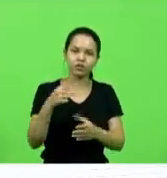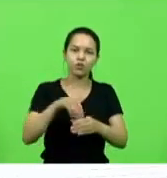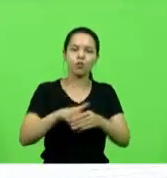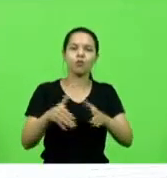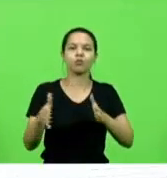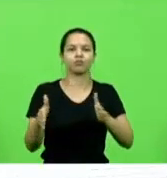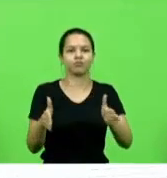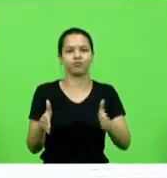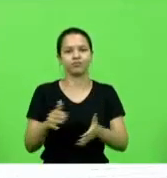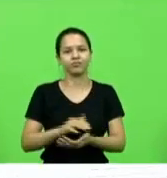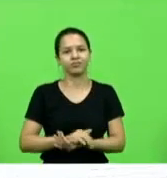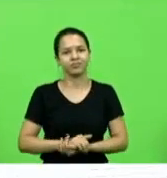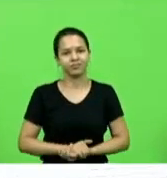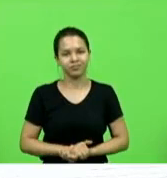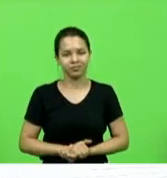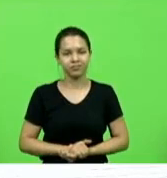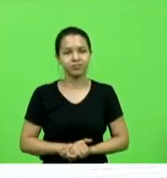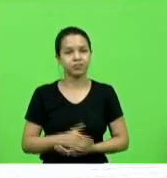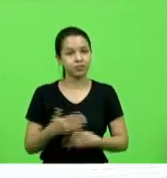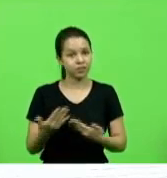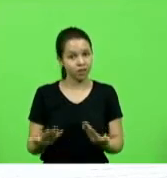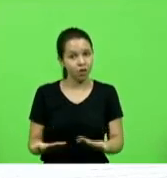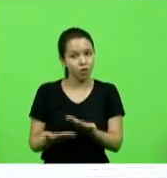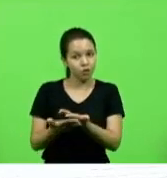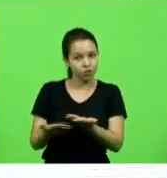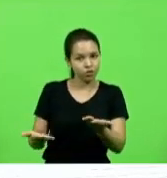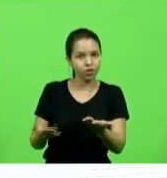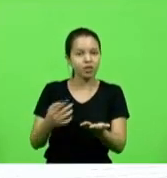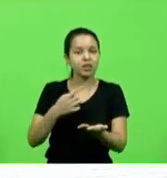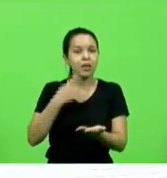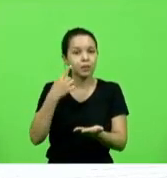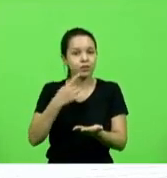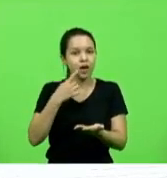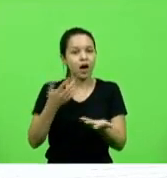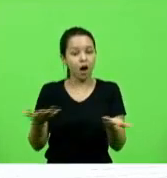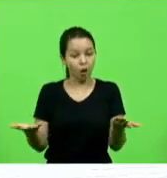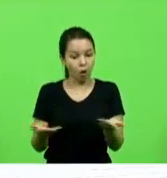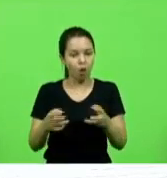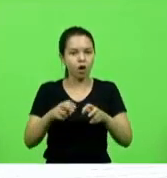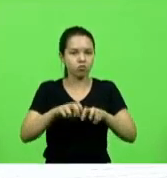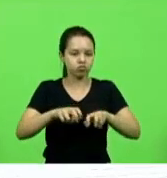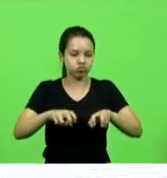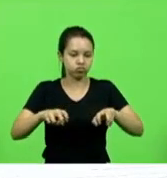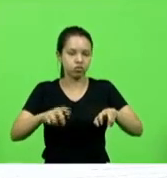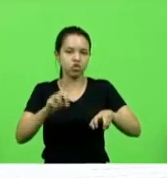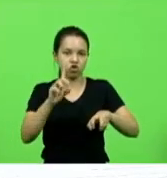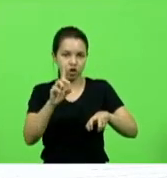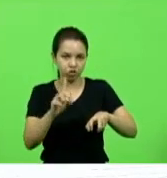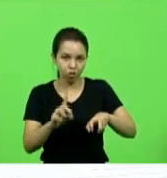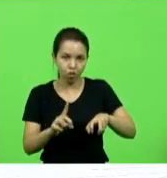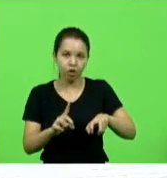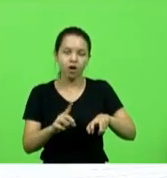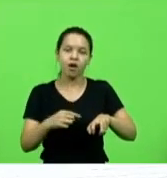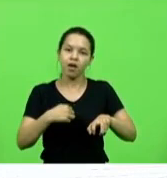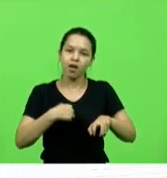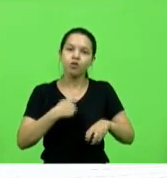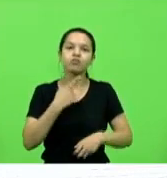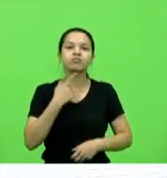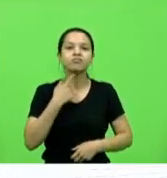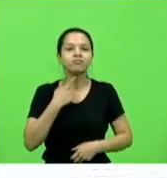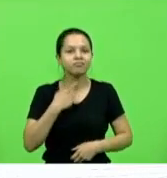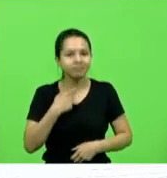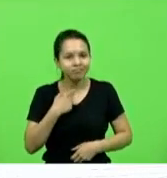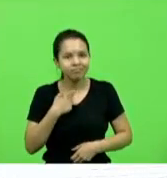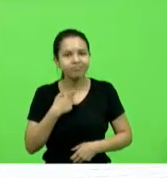esses deputados que compõem nesse momento a mesa diretora fica aqui o meu desejo